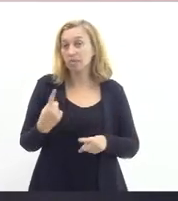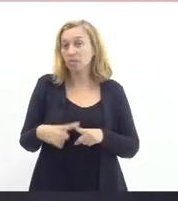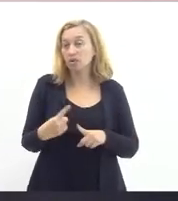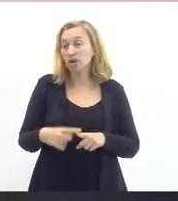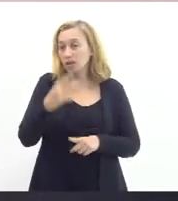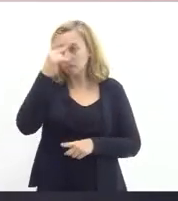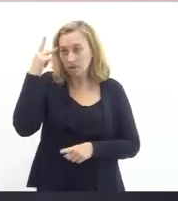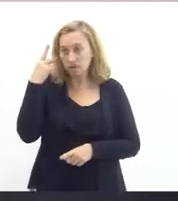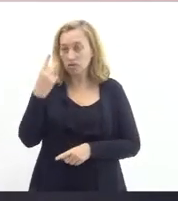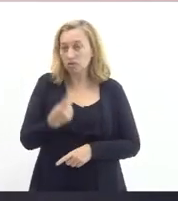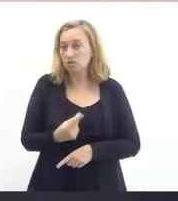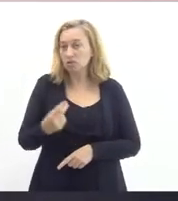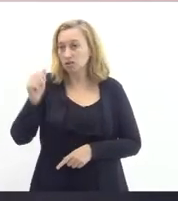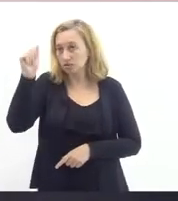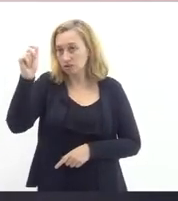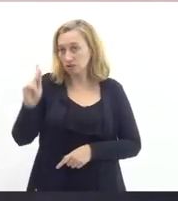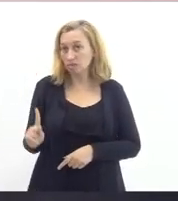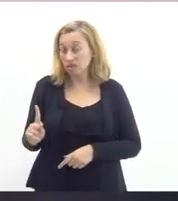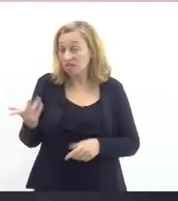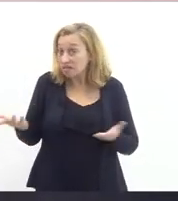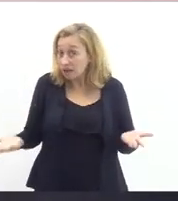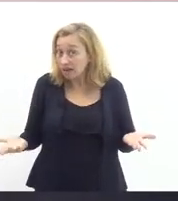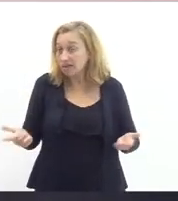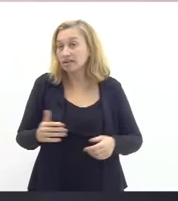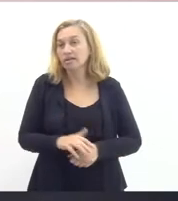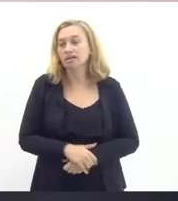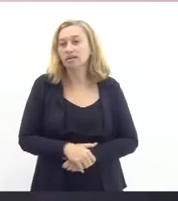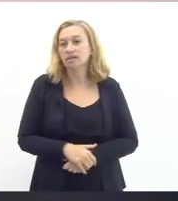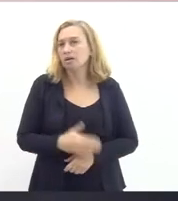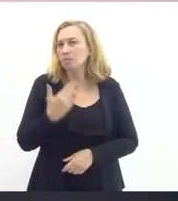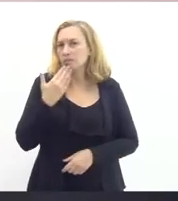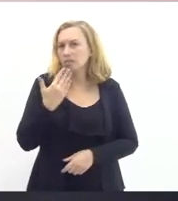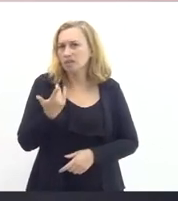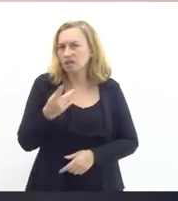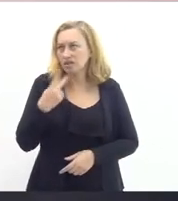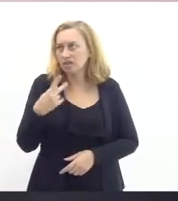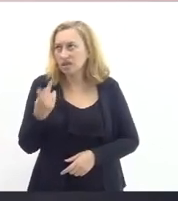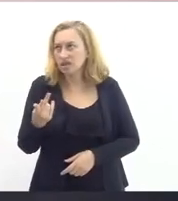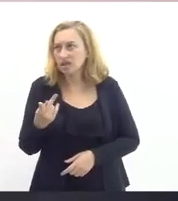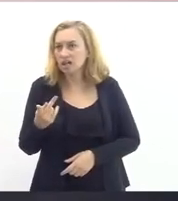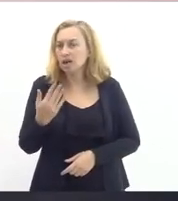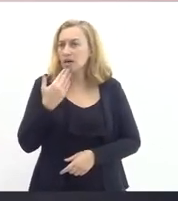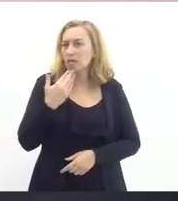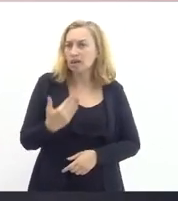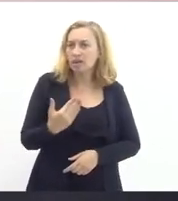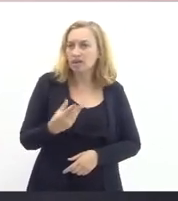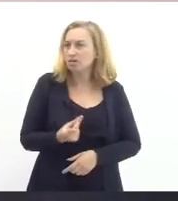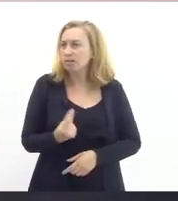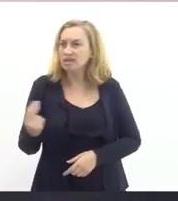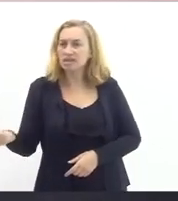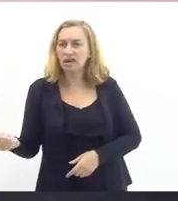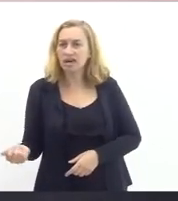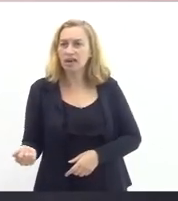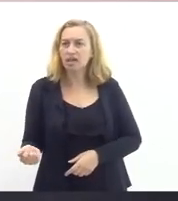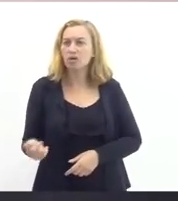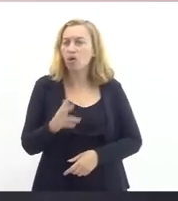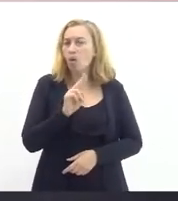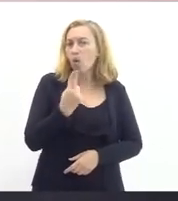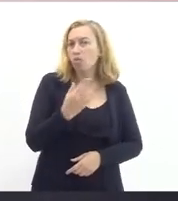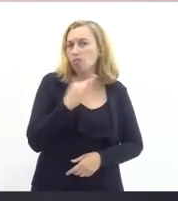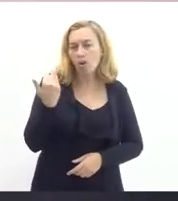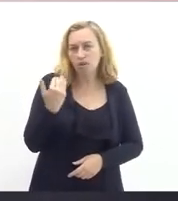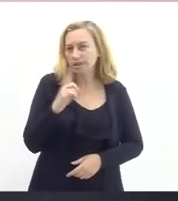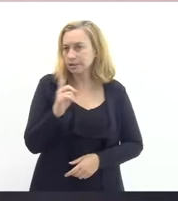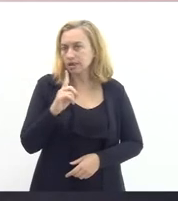a gente não está considerando aqui pedido de exoneração a gente não está considerando é falecimento